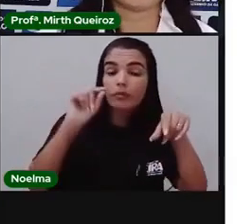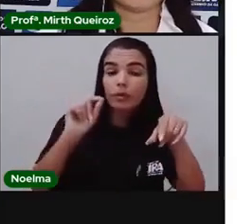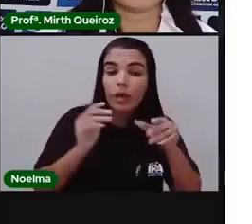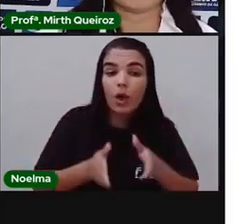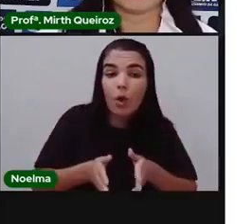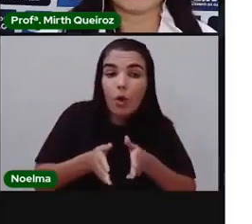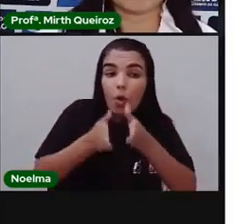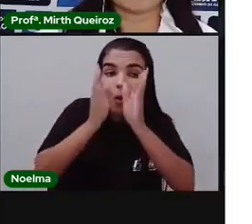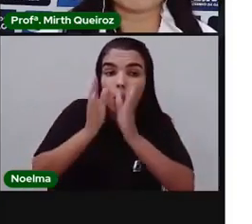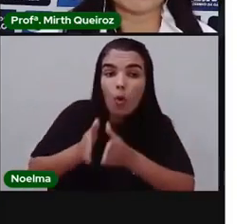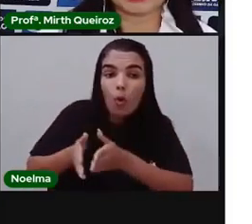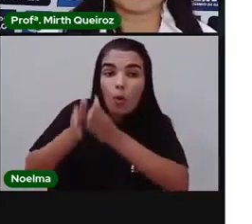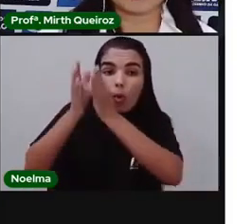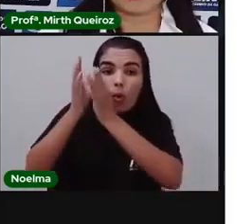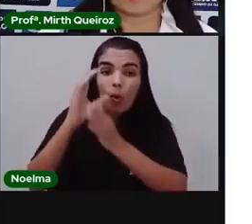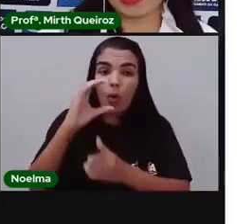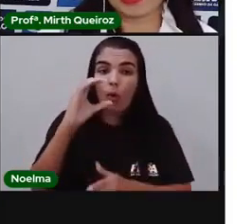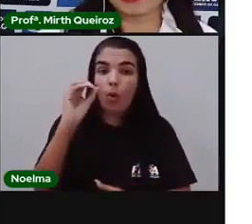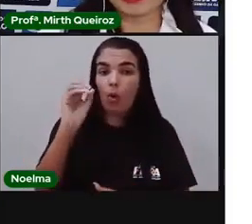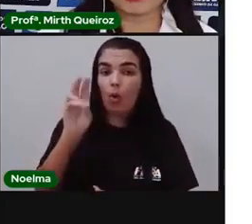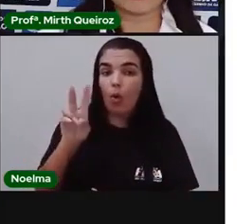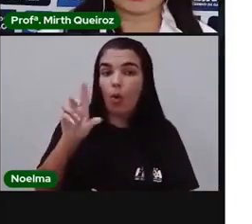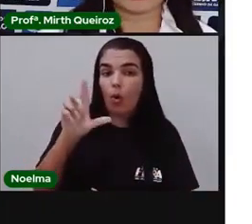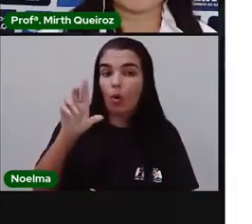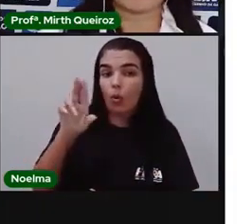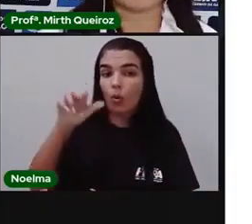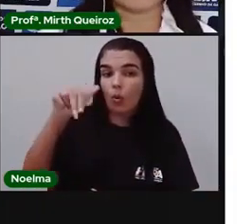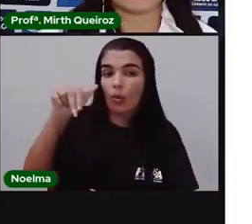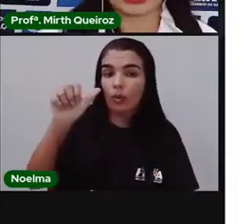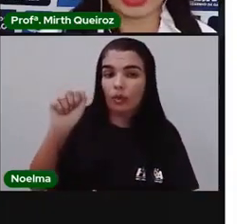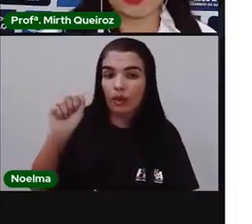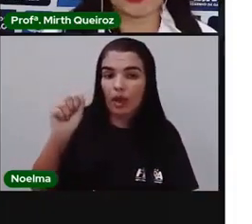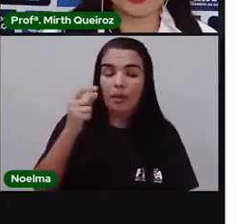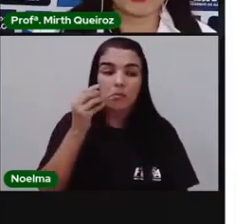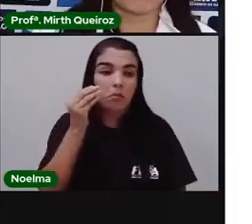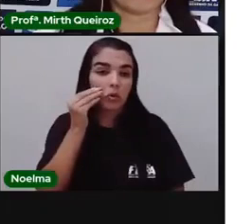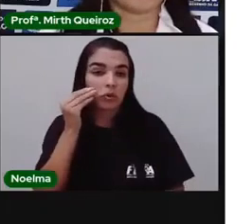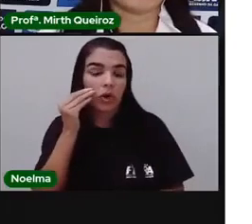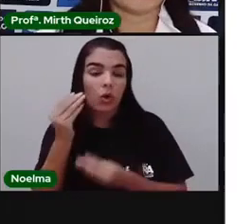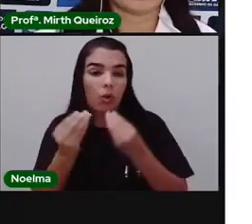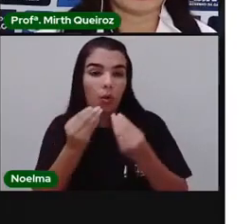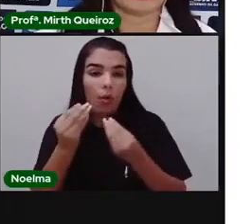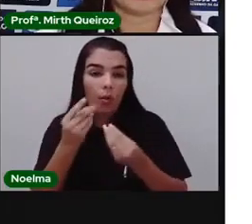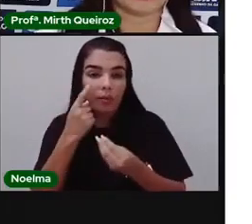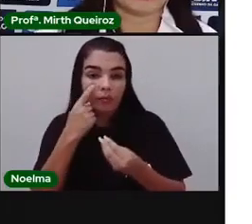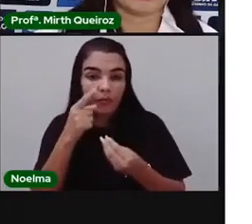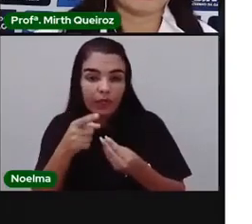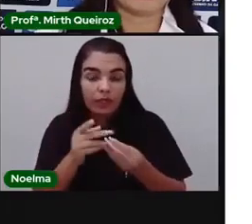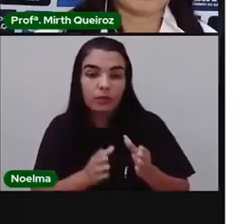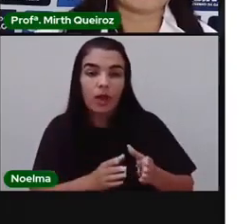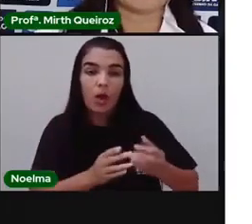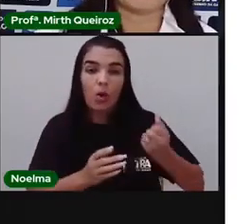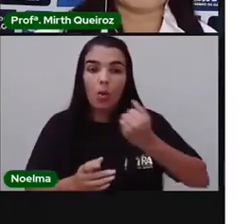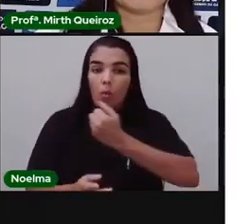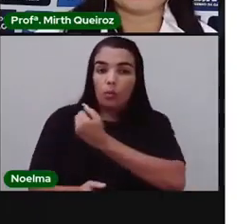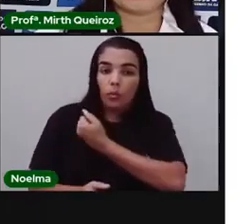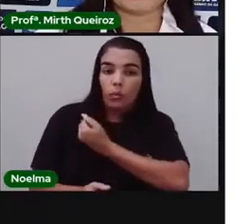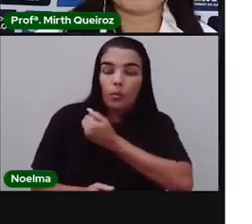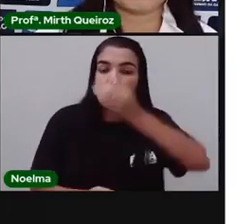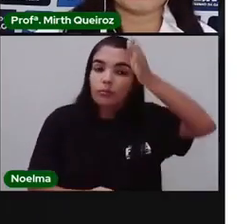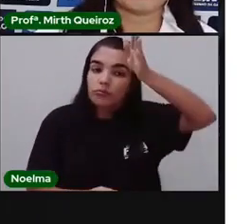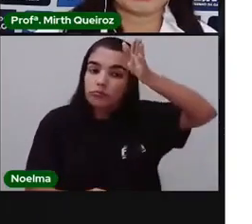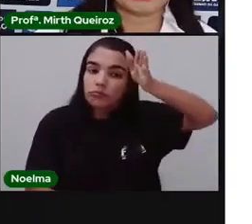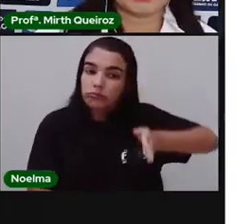O gráfico de coluna, ele é representado por barras, né? Que fica aí na vertical, como estão aqui, ó. E através